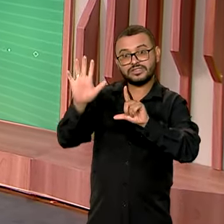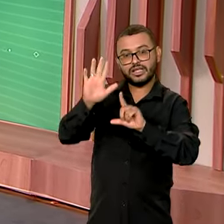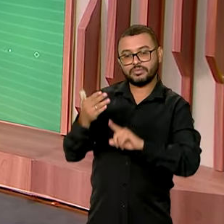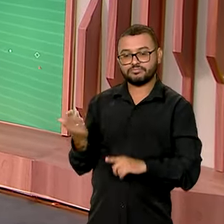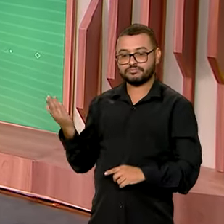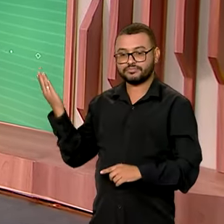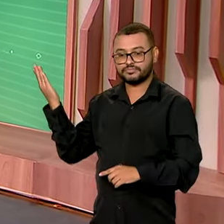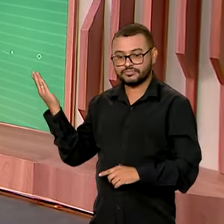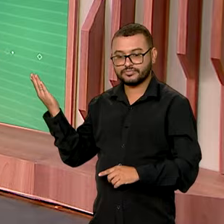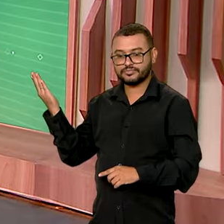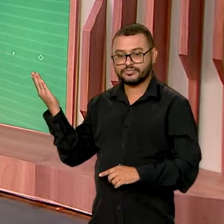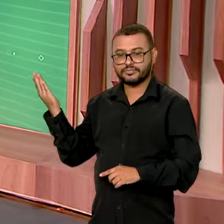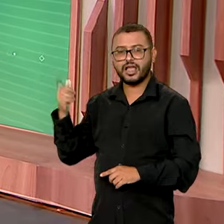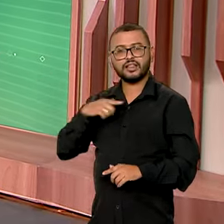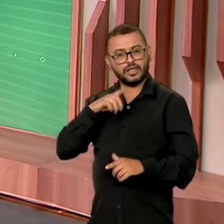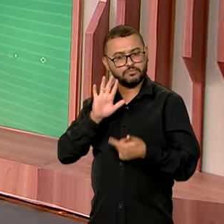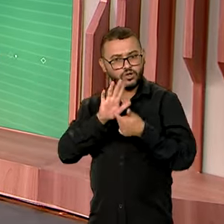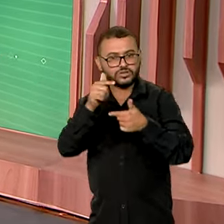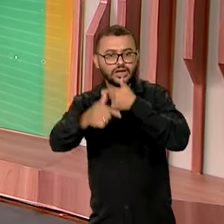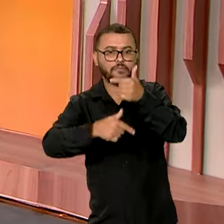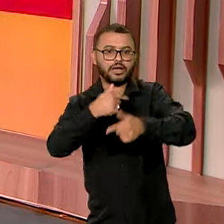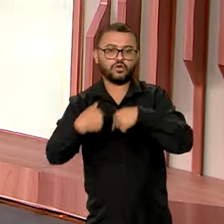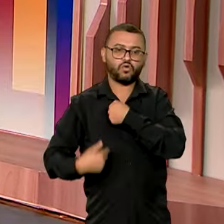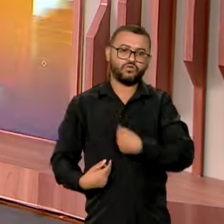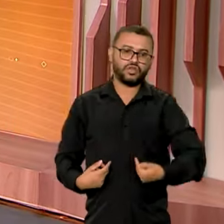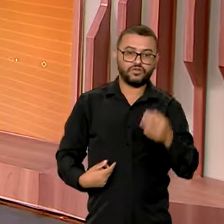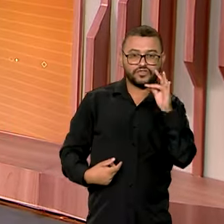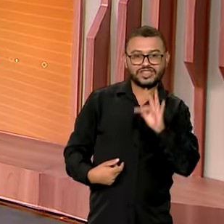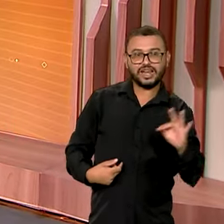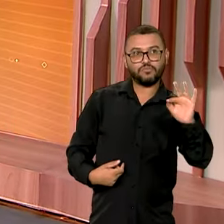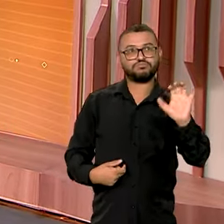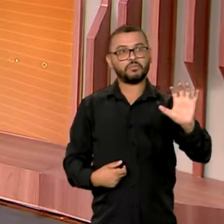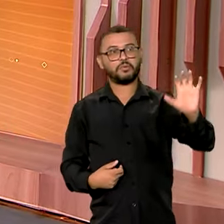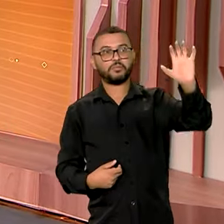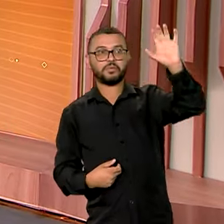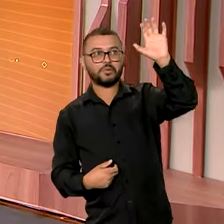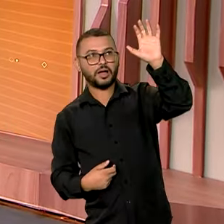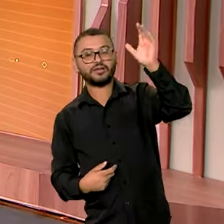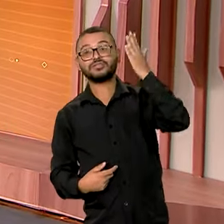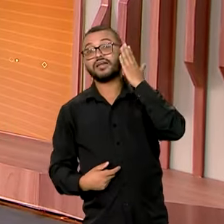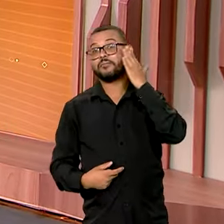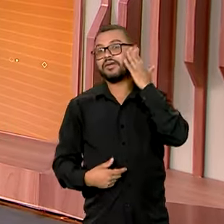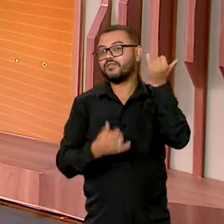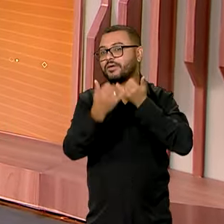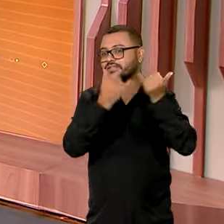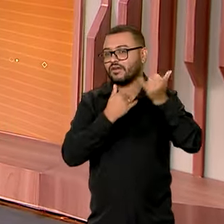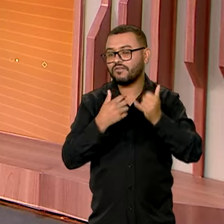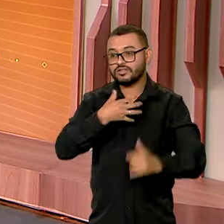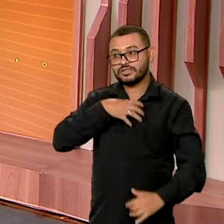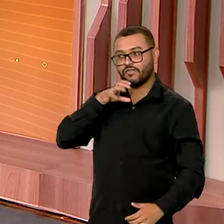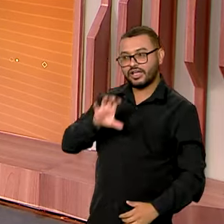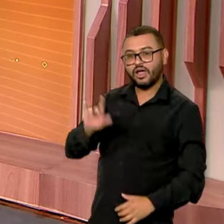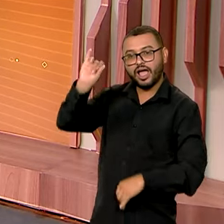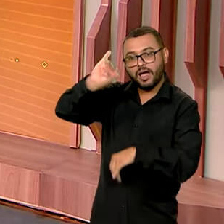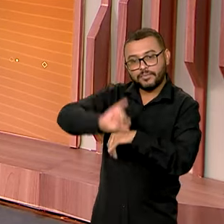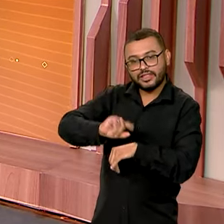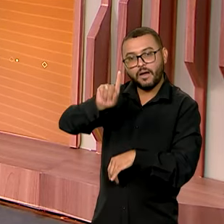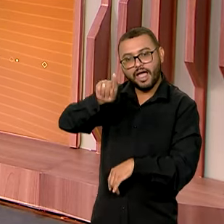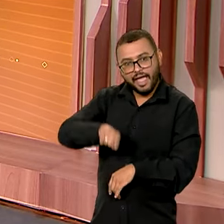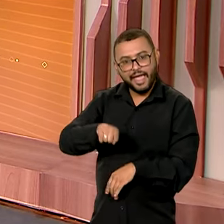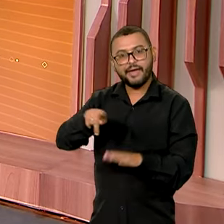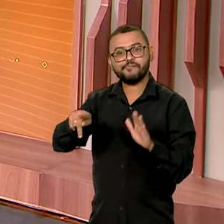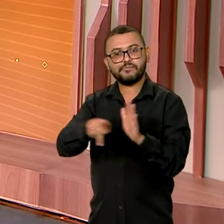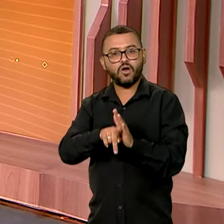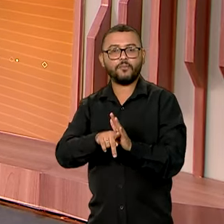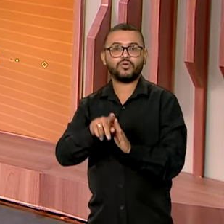BR que traz o trabalho do governo federal em todas as regiões do país. Vamos aos dados, então. Salvador, capital da Bahia, tem uma população